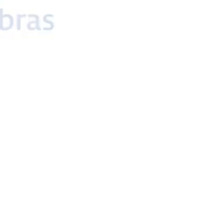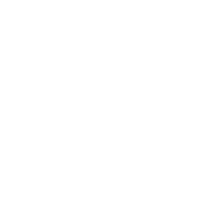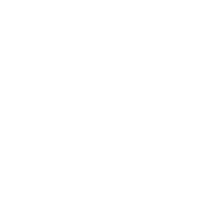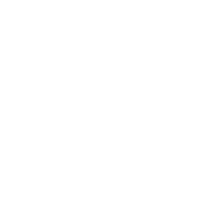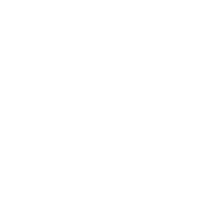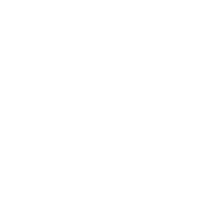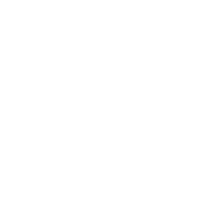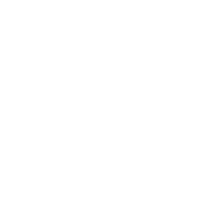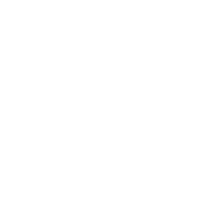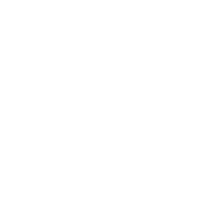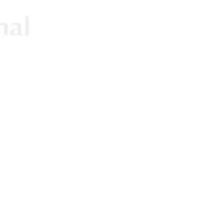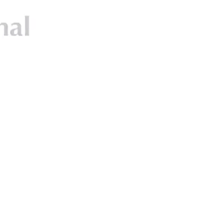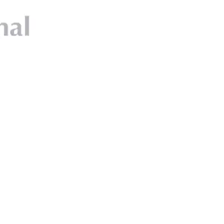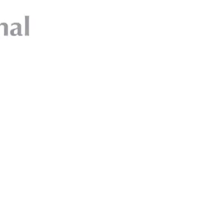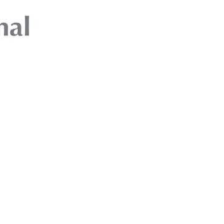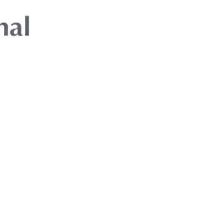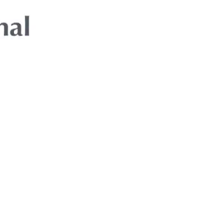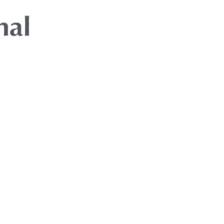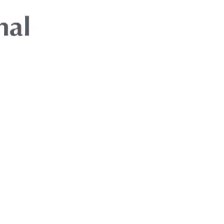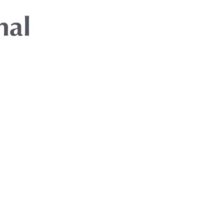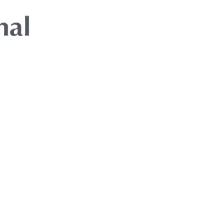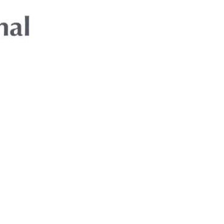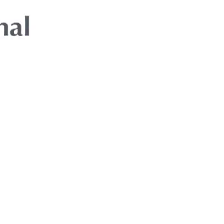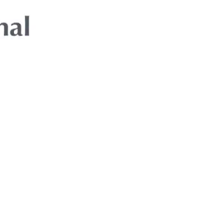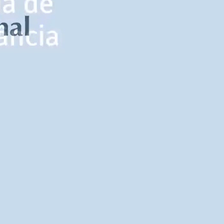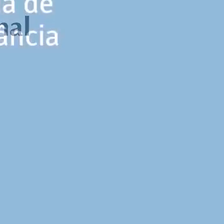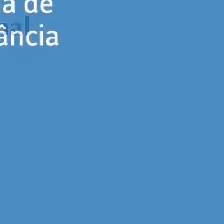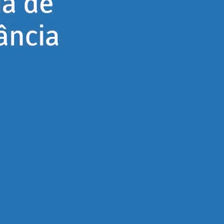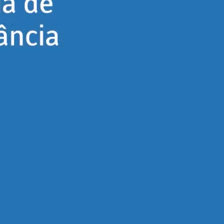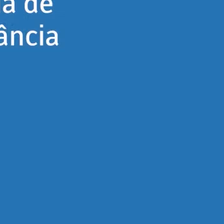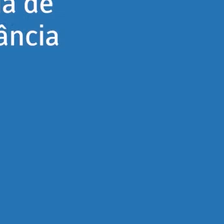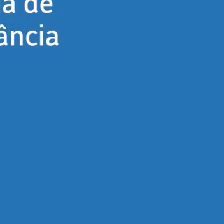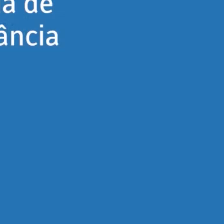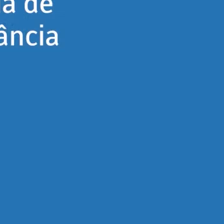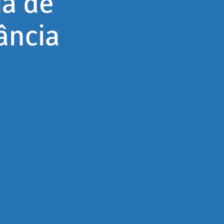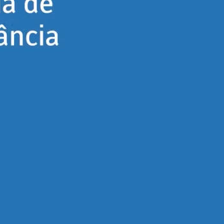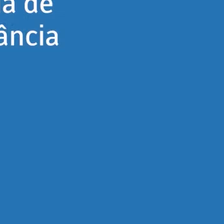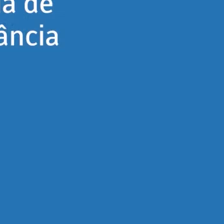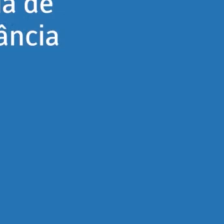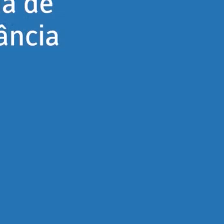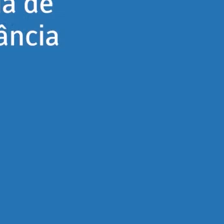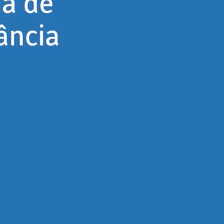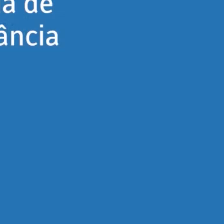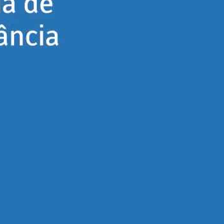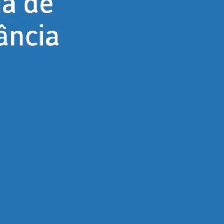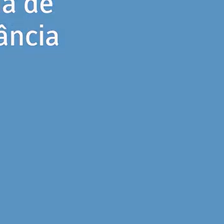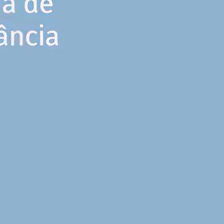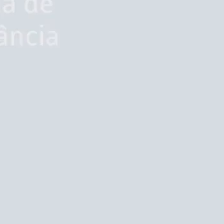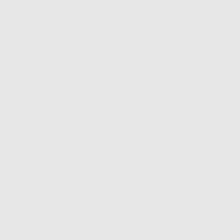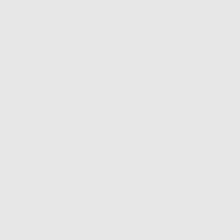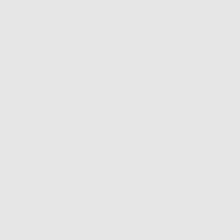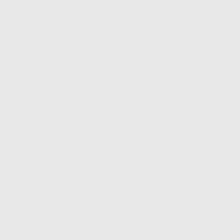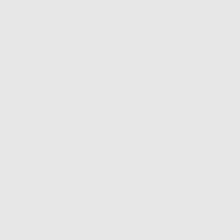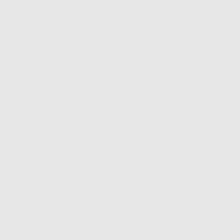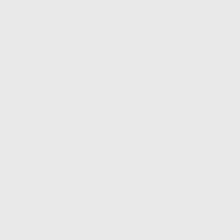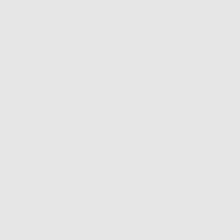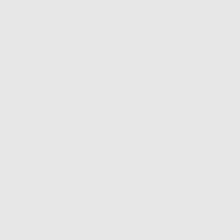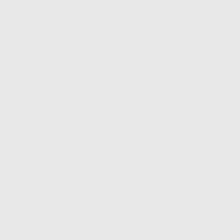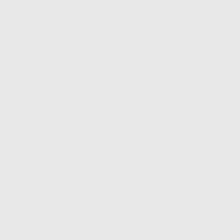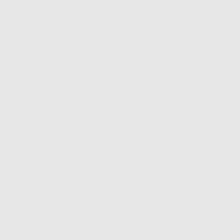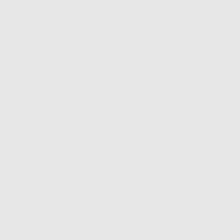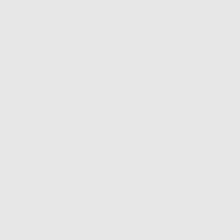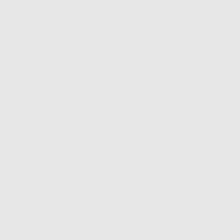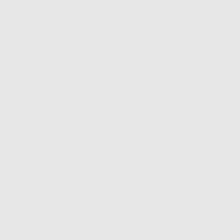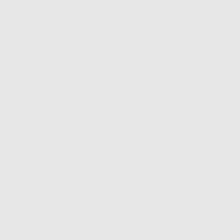Fórum criado, até a próxima